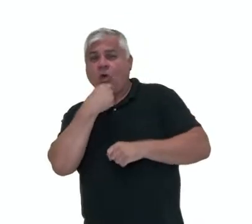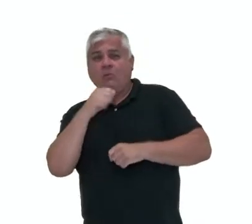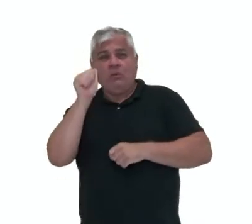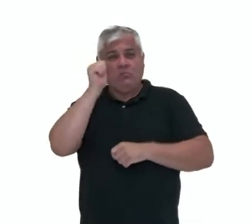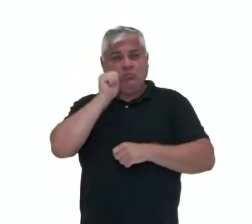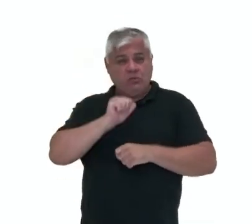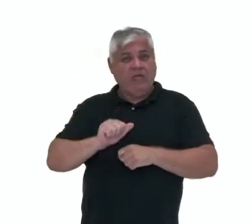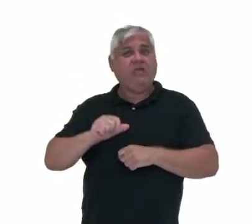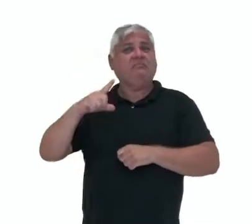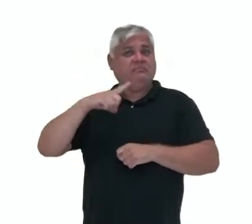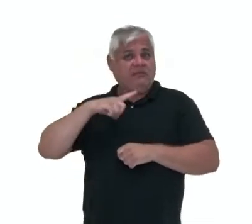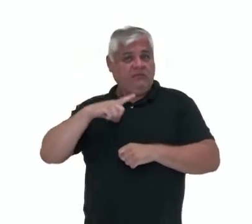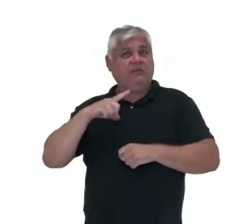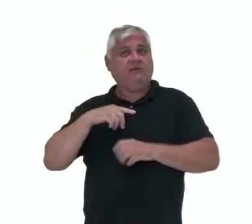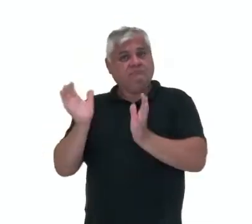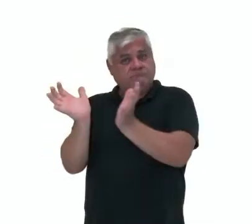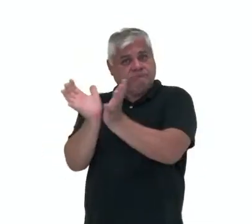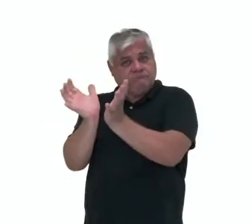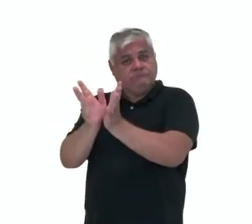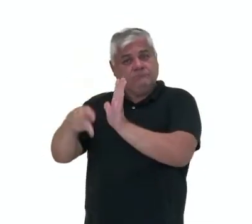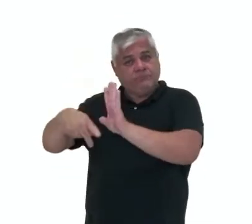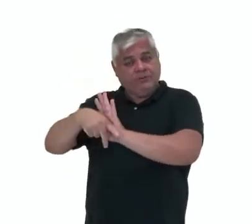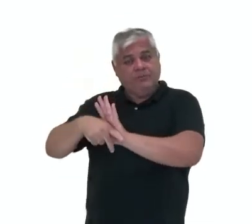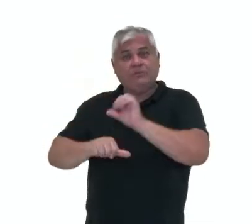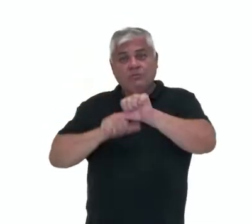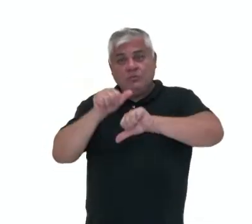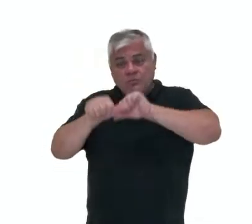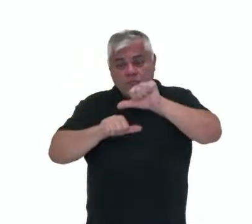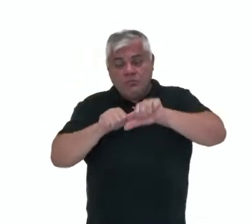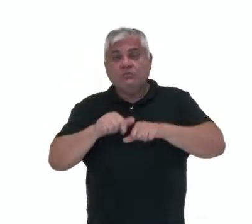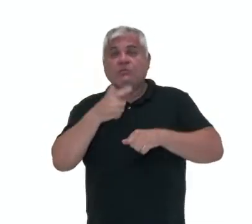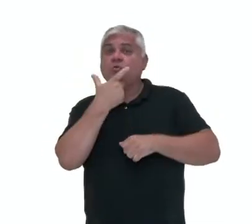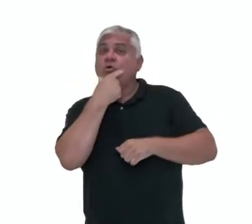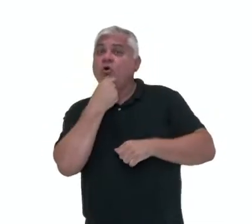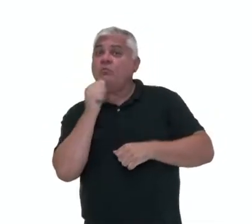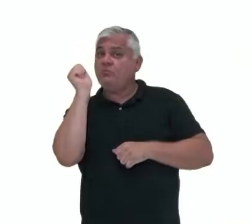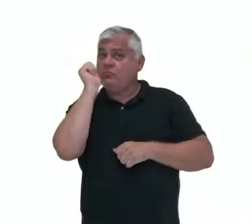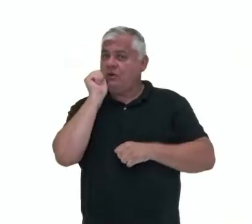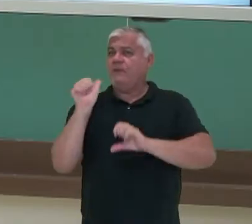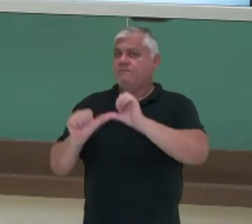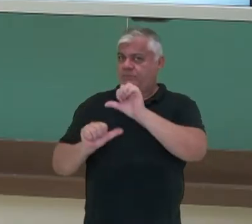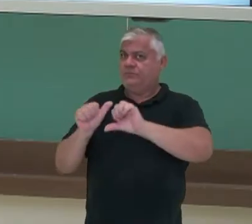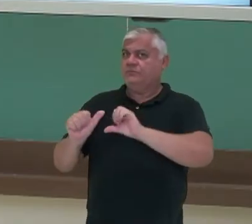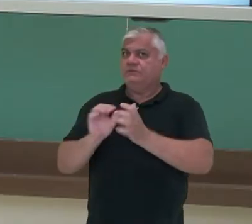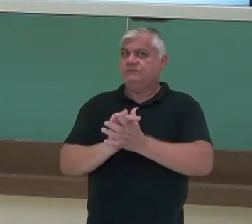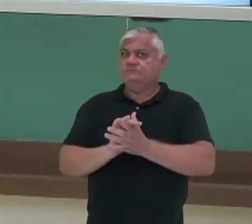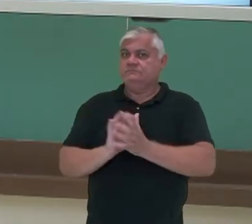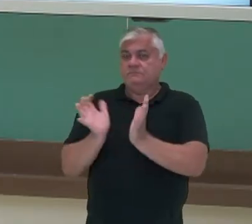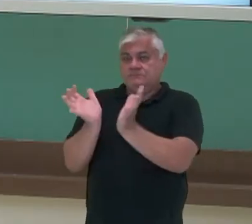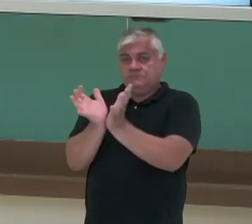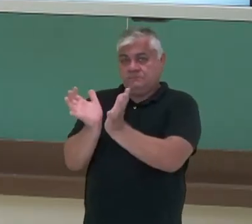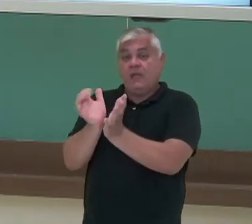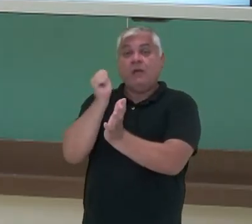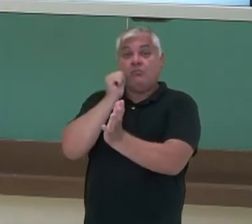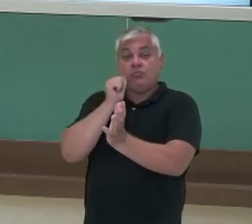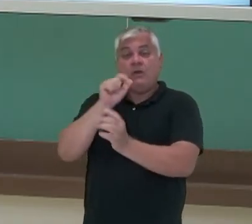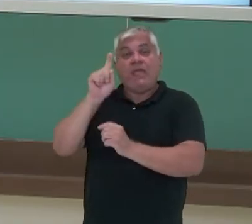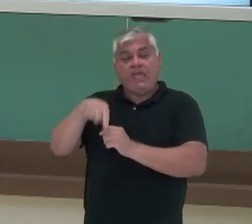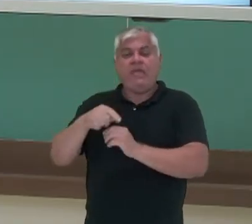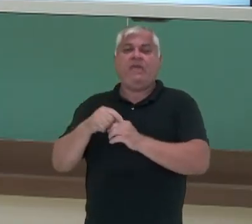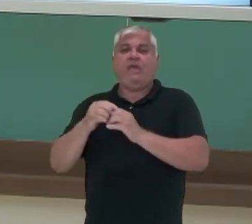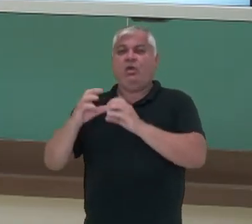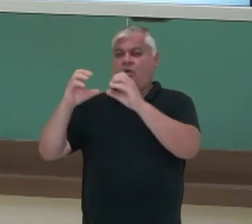aqui especificamente vai ter essa mudança quando nós estamos falando de homens e mulheres. Mulheres, glândulas sexuais,